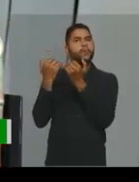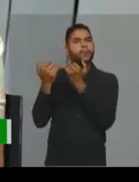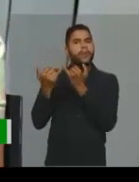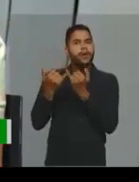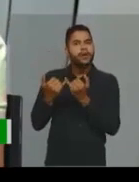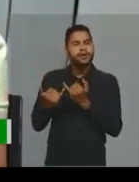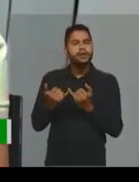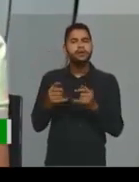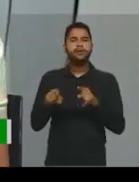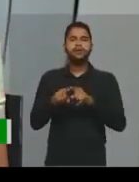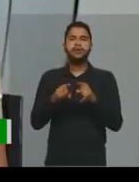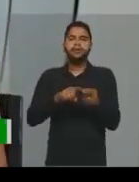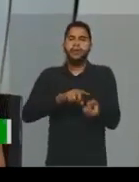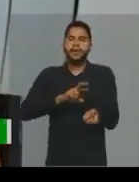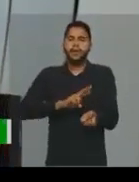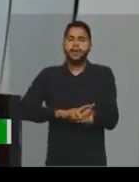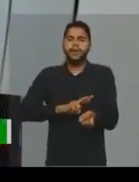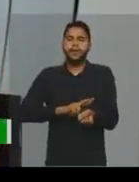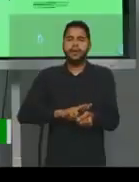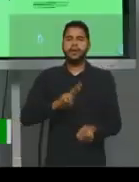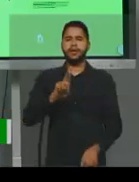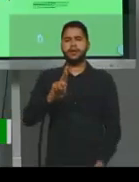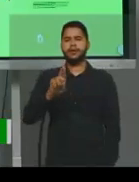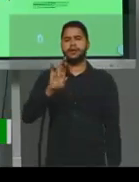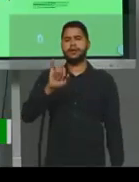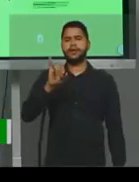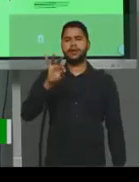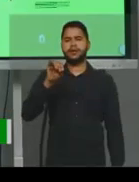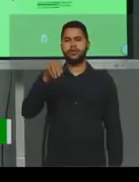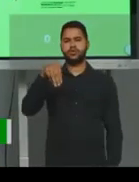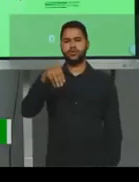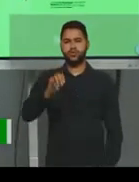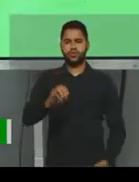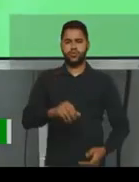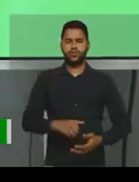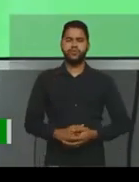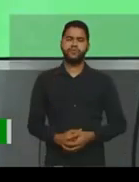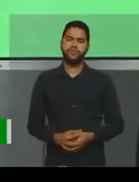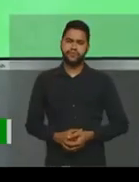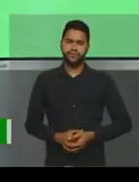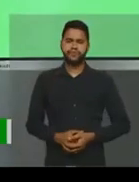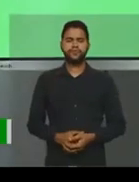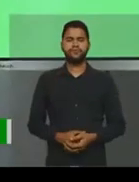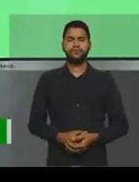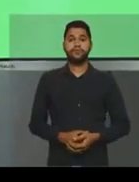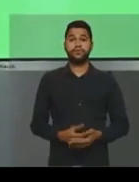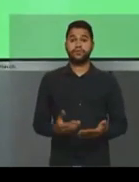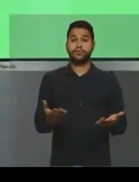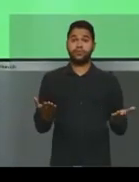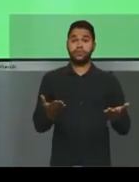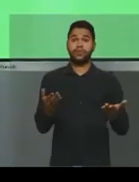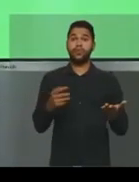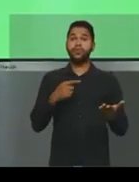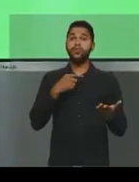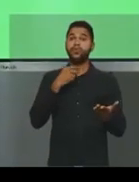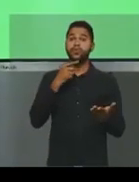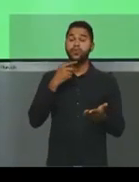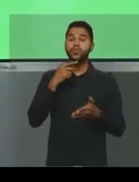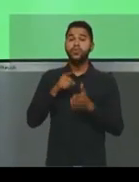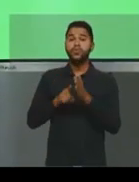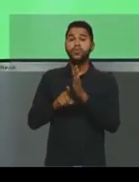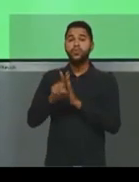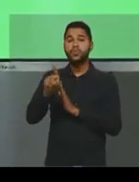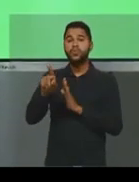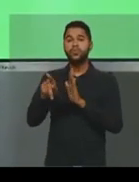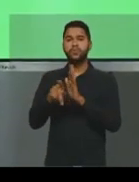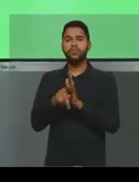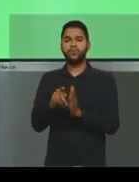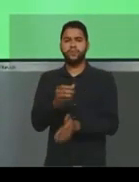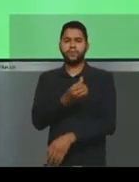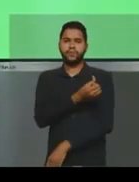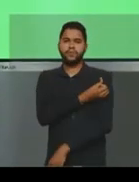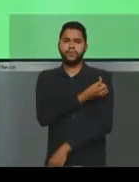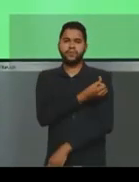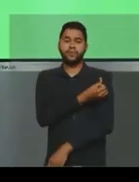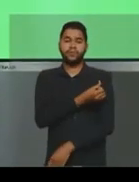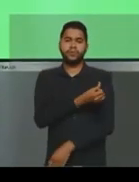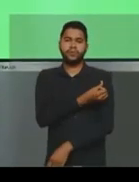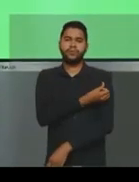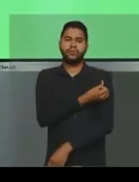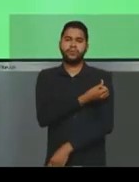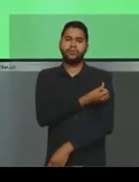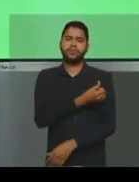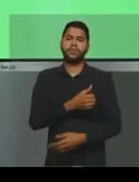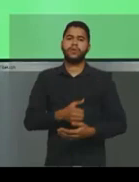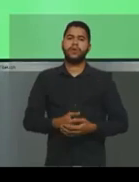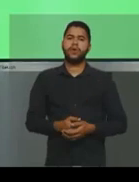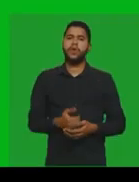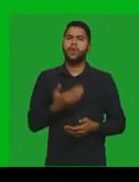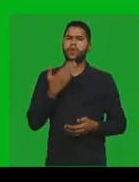ritmo. Ok, vamos para a próxima. A nossa próxima dúvida agora é uma dúvida de sexto ano. Professora